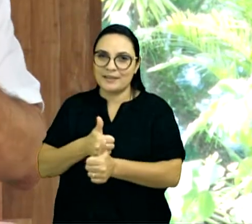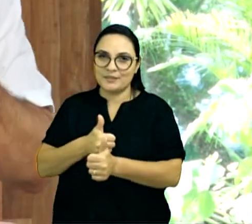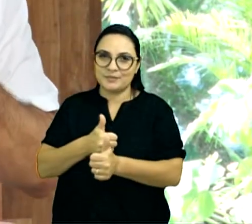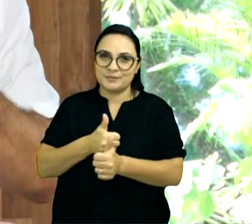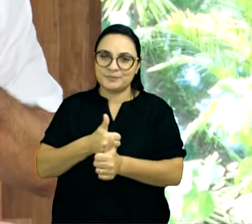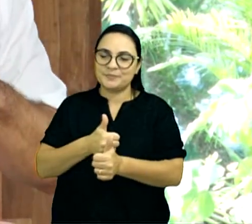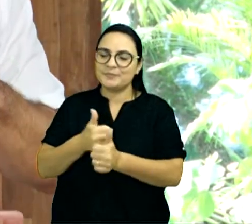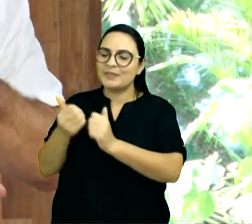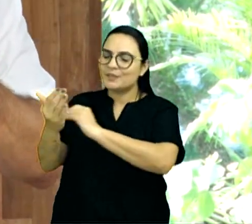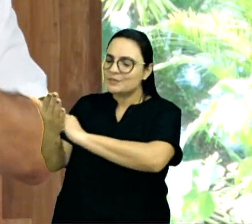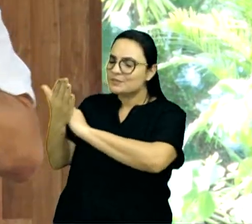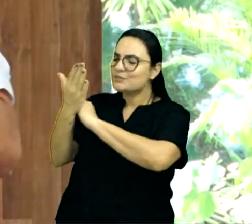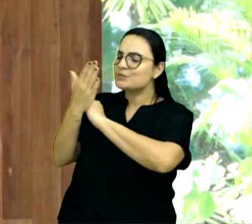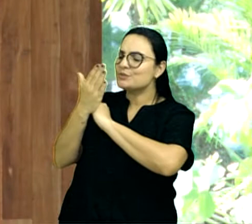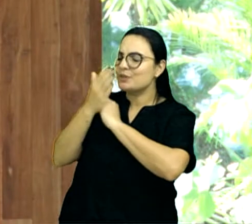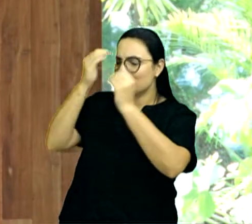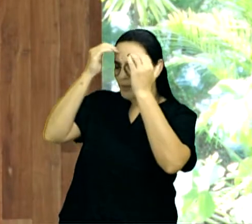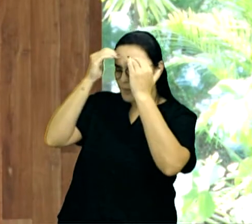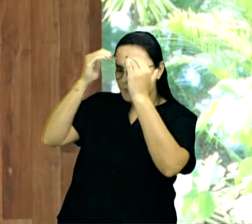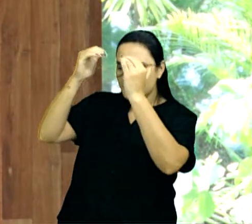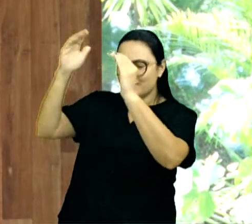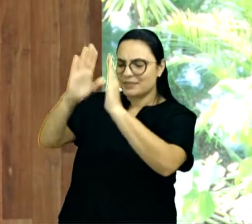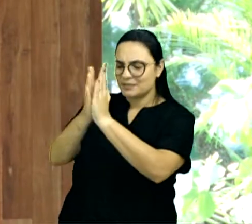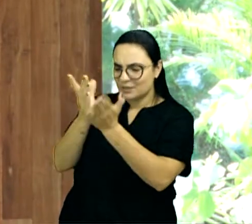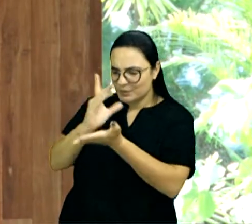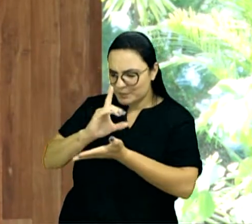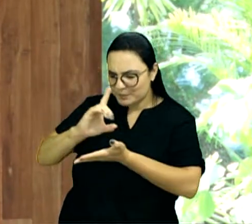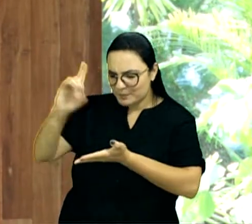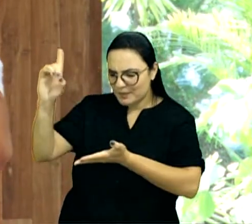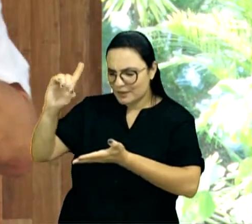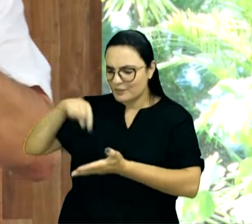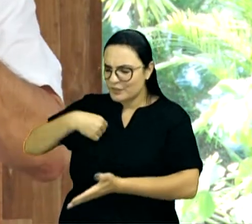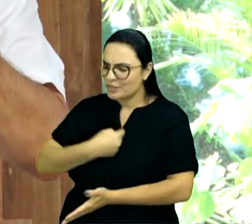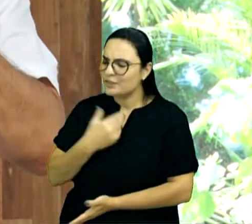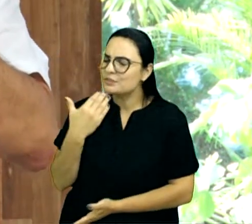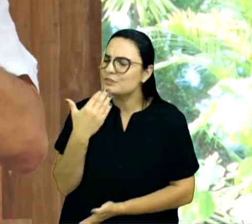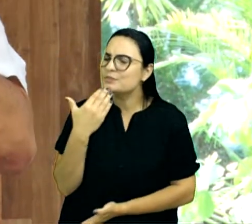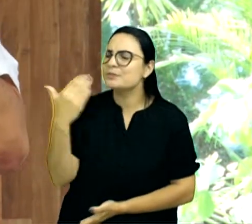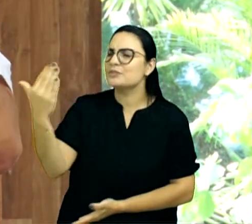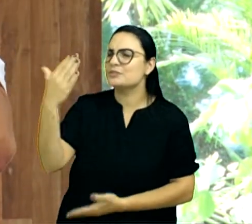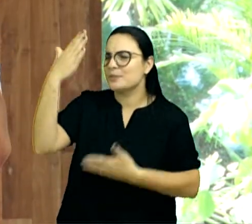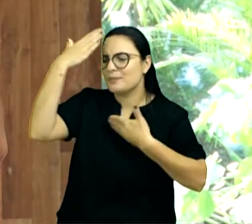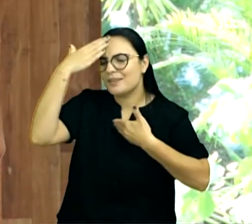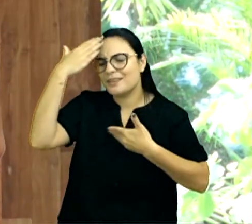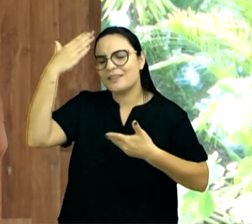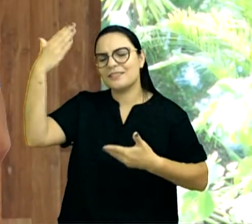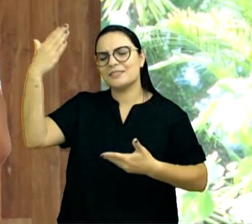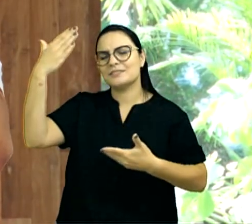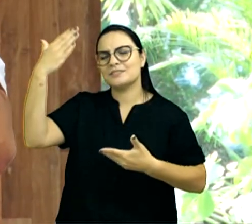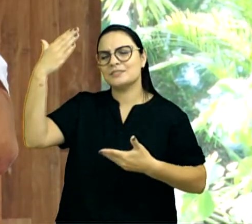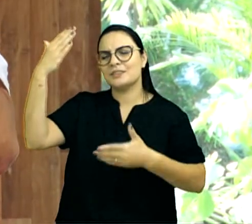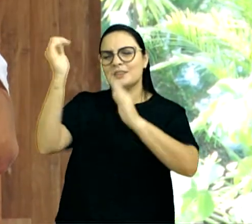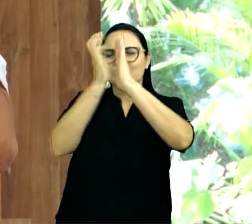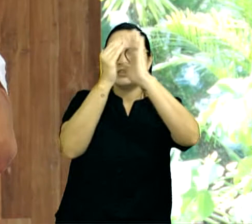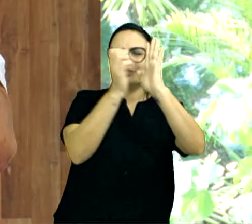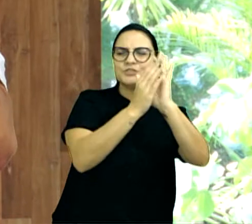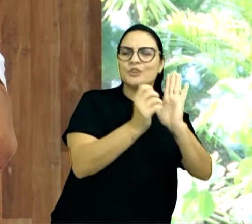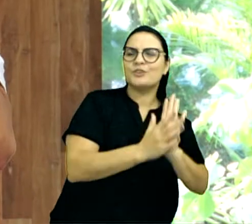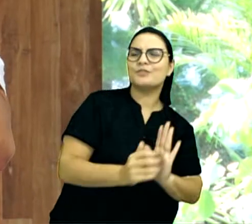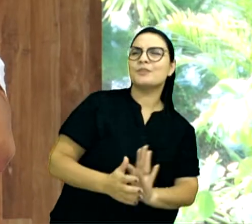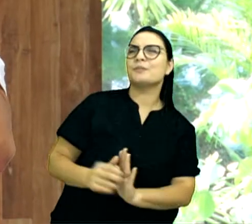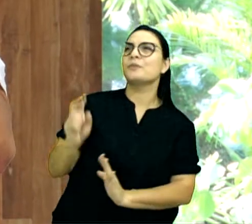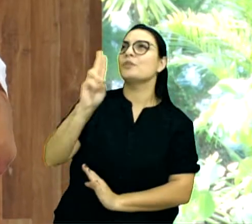nos ajuda Senhor, obedecemos, essa Palavra, é o que nós, te pedimos, te agradecemos, e te louvamos,